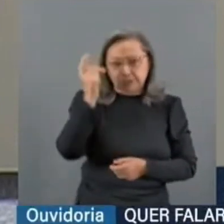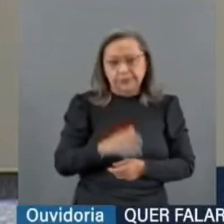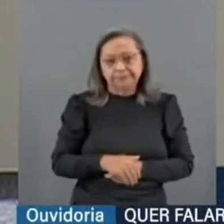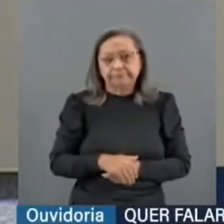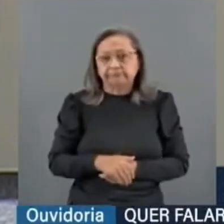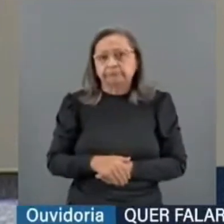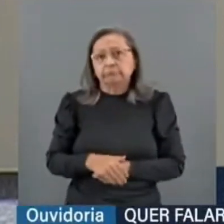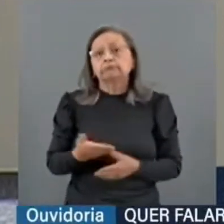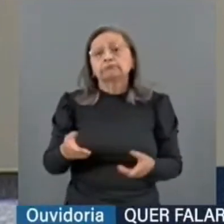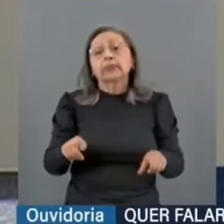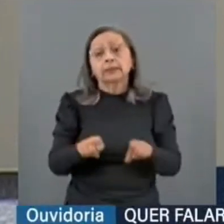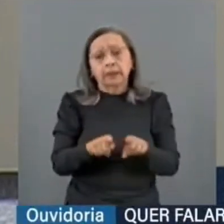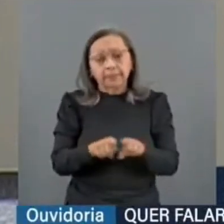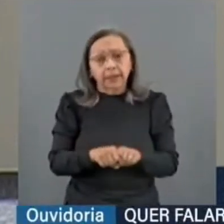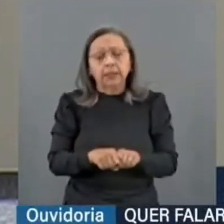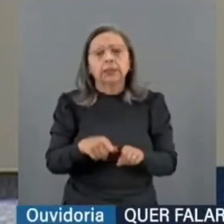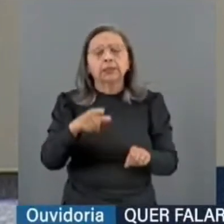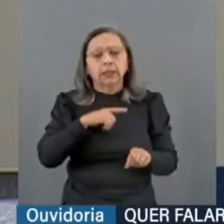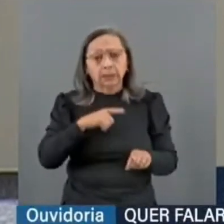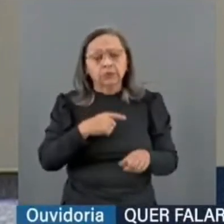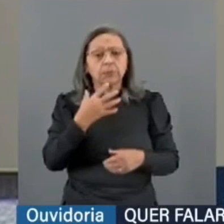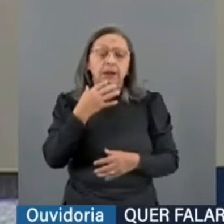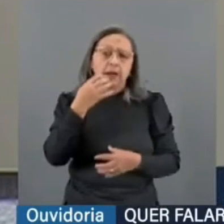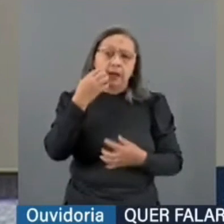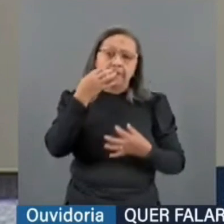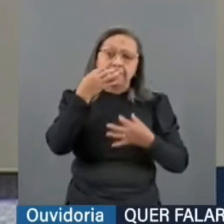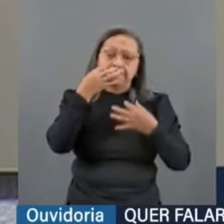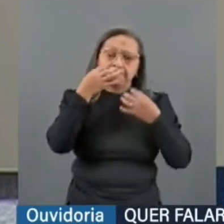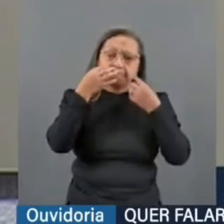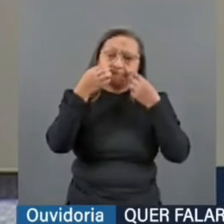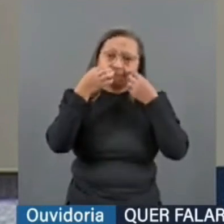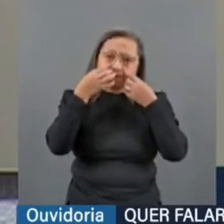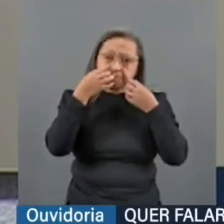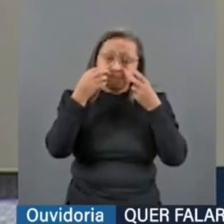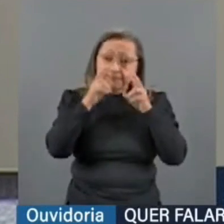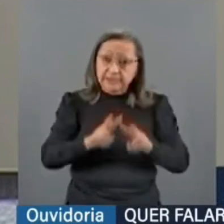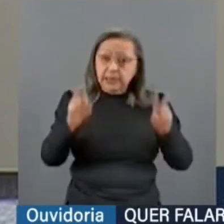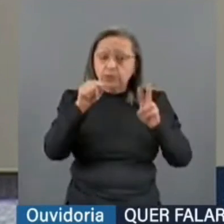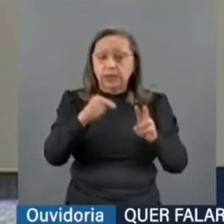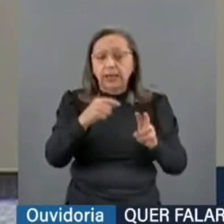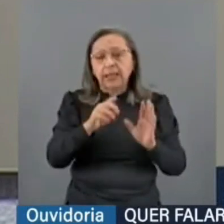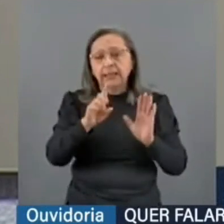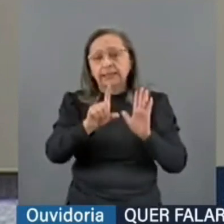Também aqui temos uma visão na doutrina que,